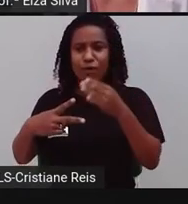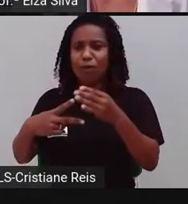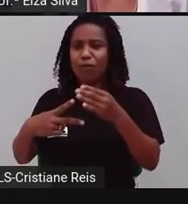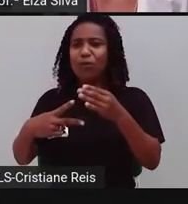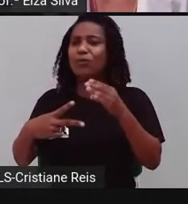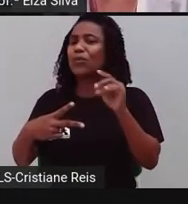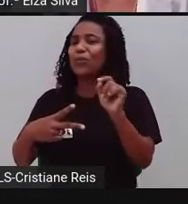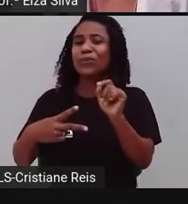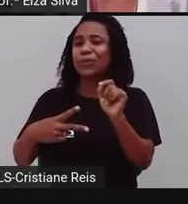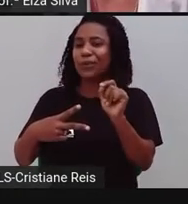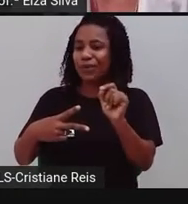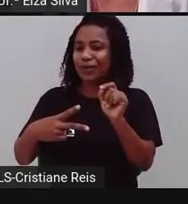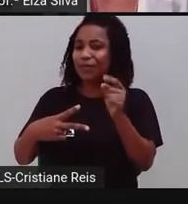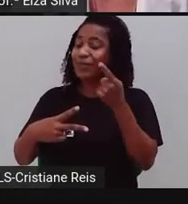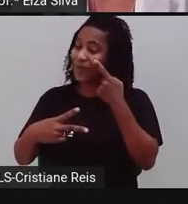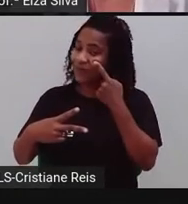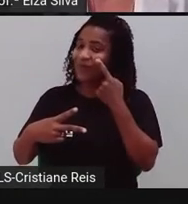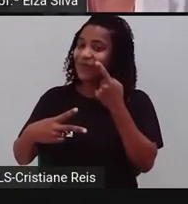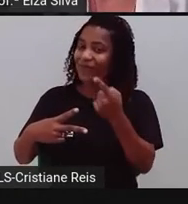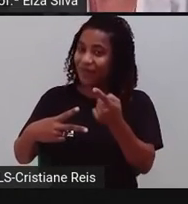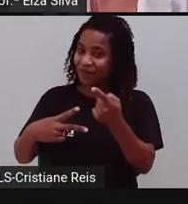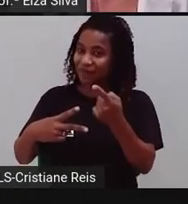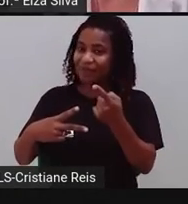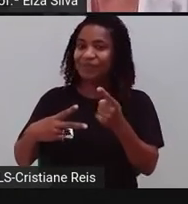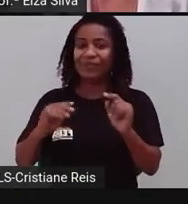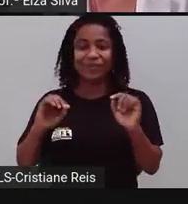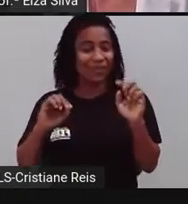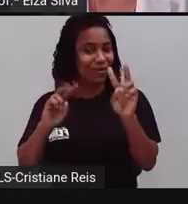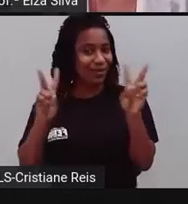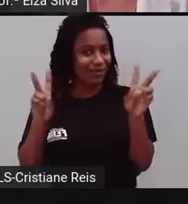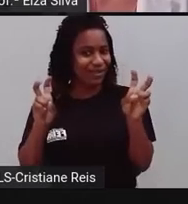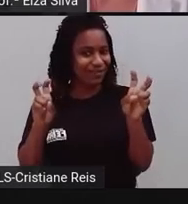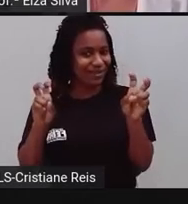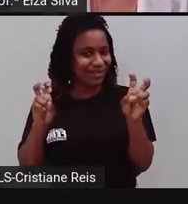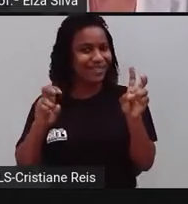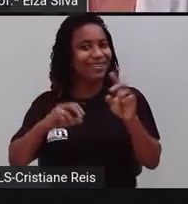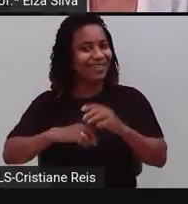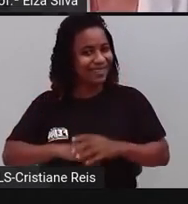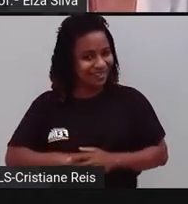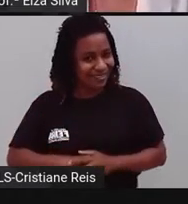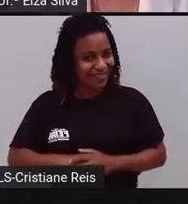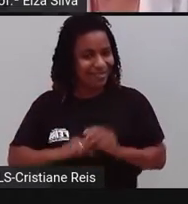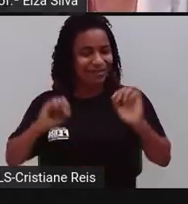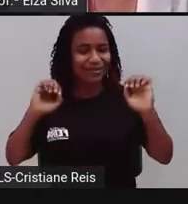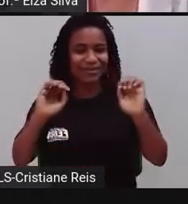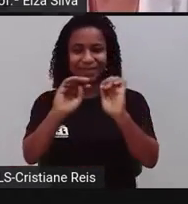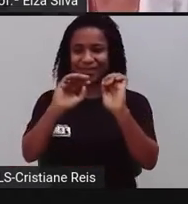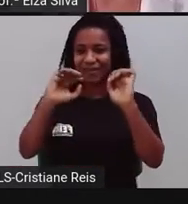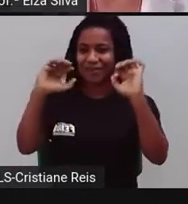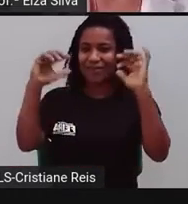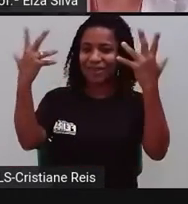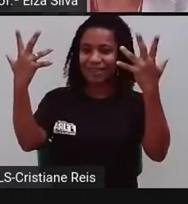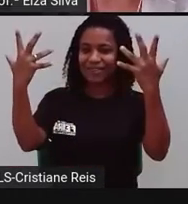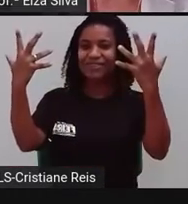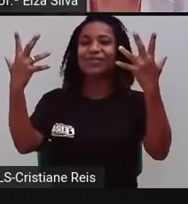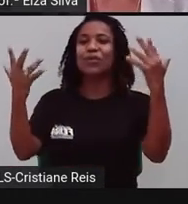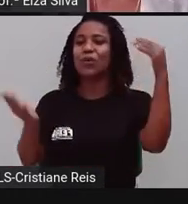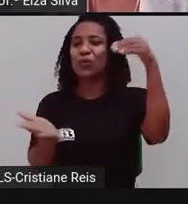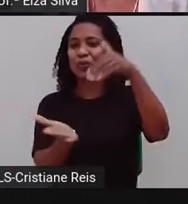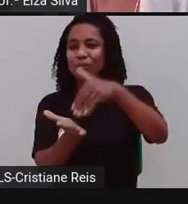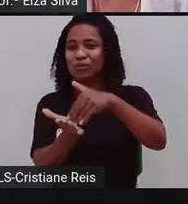falar hoje? Olha o nosso tema, Celebration Review. Então, para festejar este último momento,